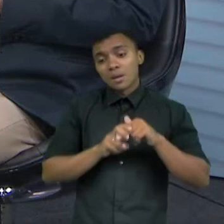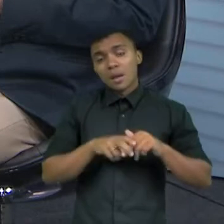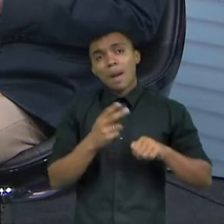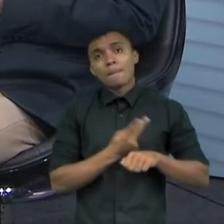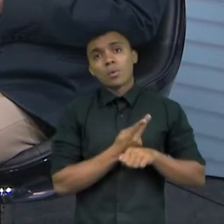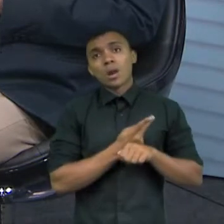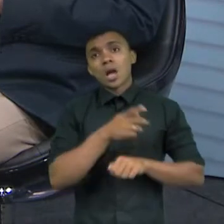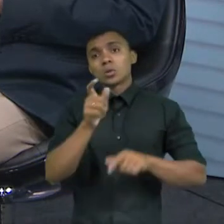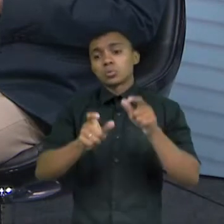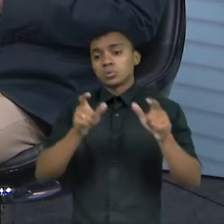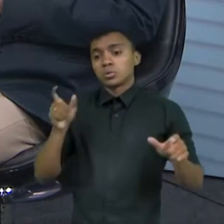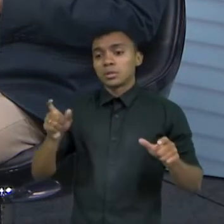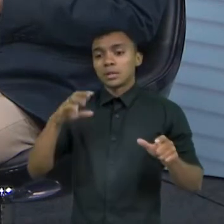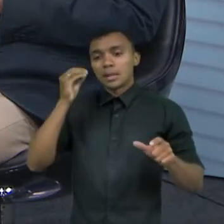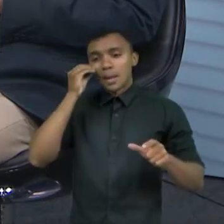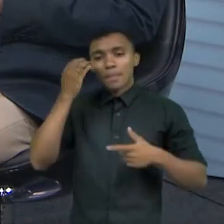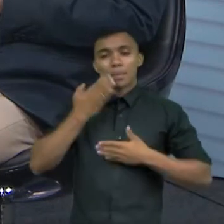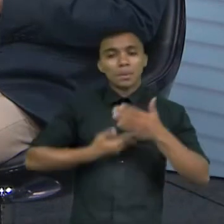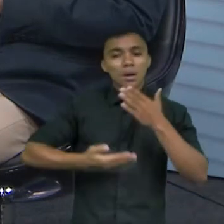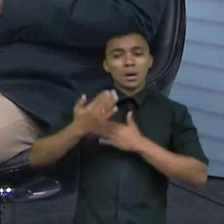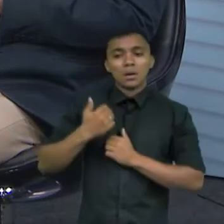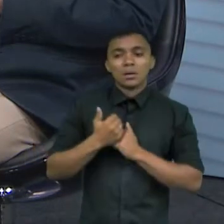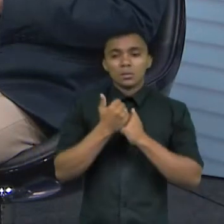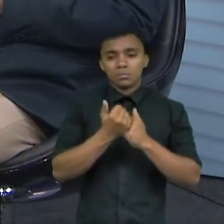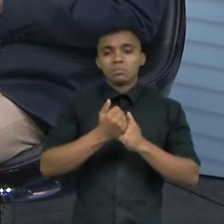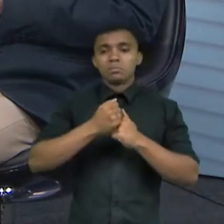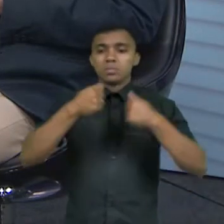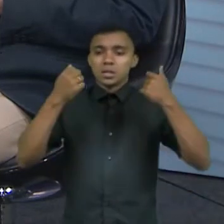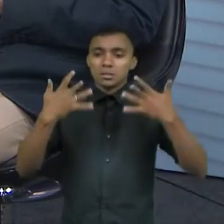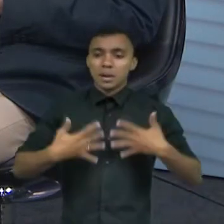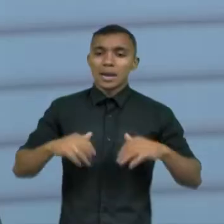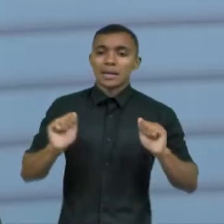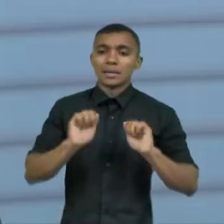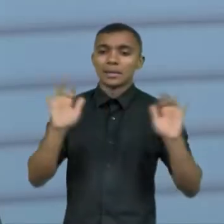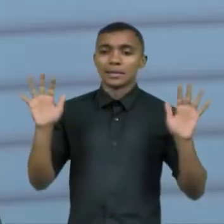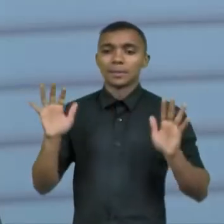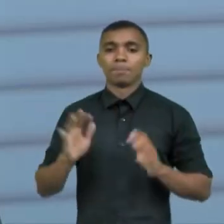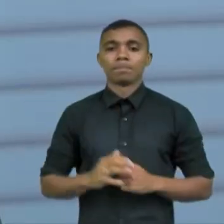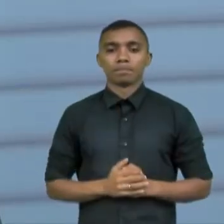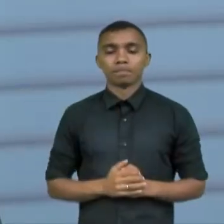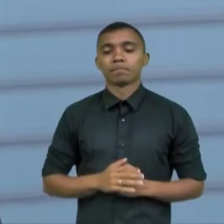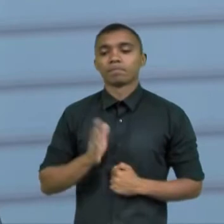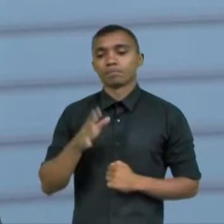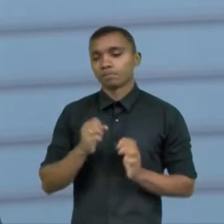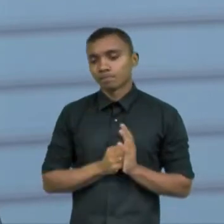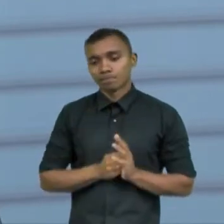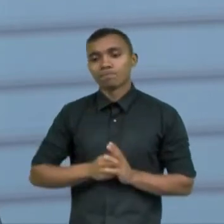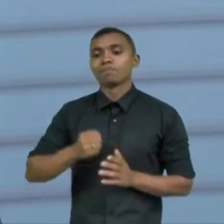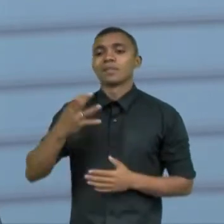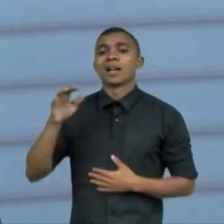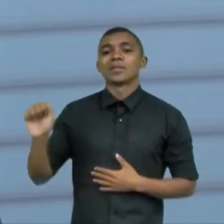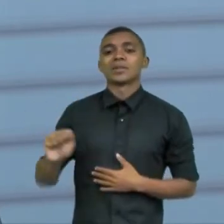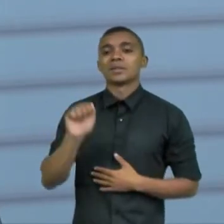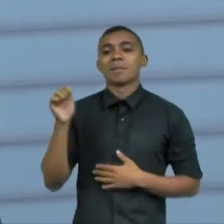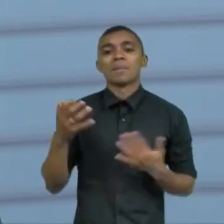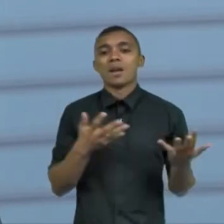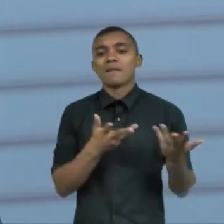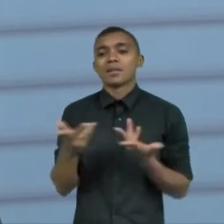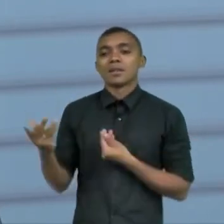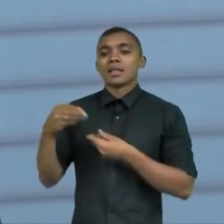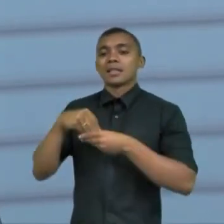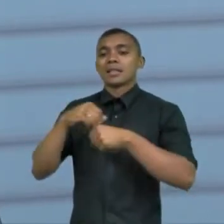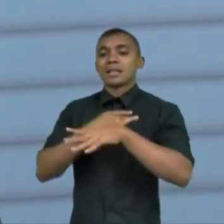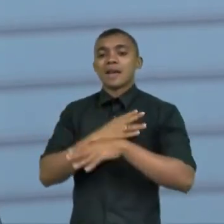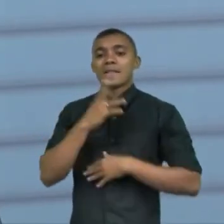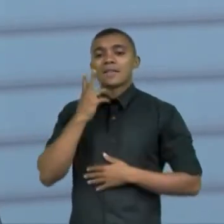para fazer uma rede de apoio para tirar dúvida a gente tem várias associações extraordinárias aqui Fortaleza Azul